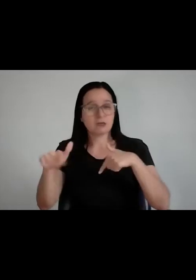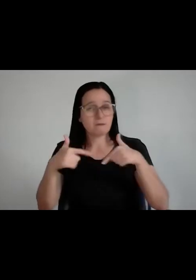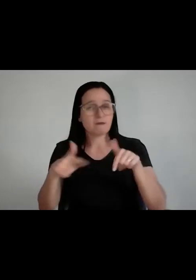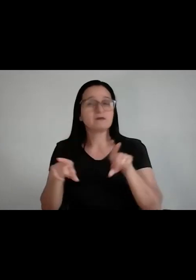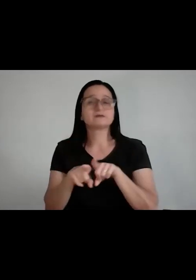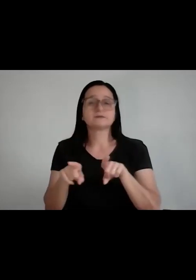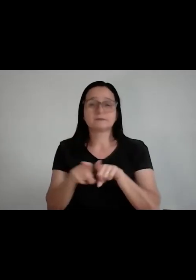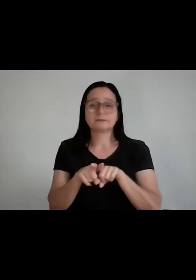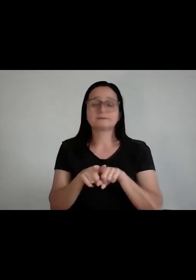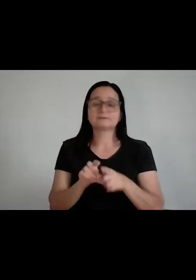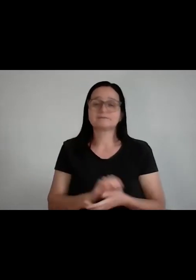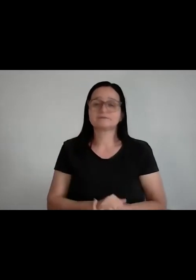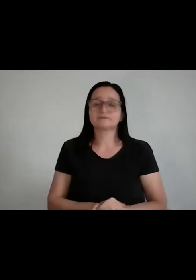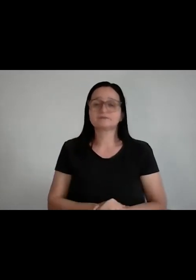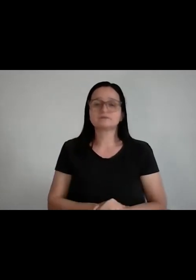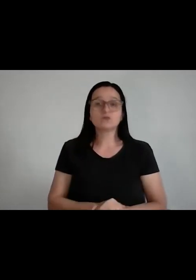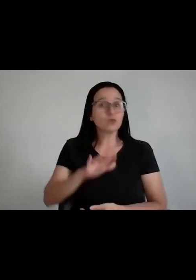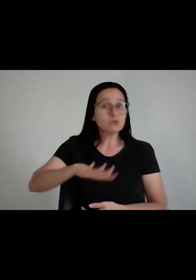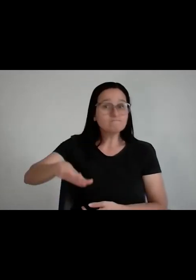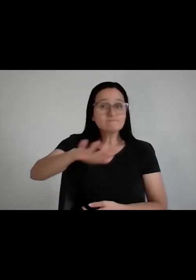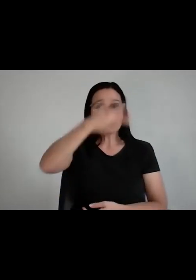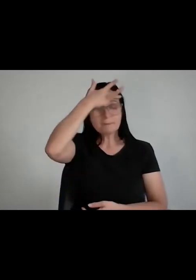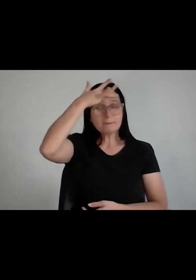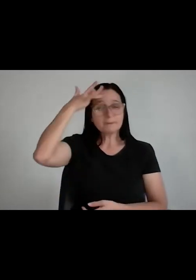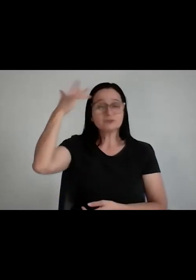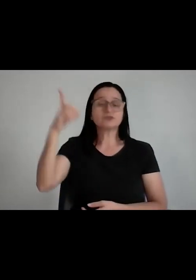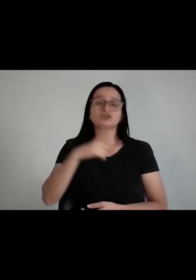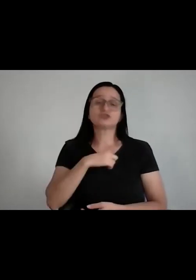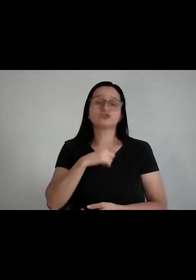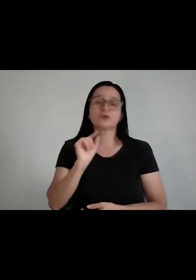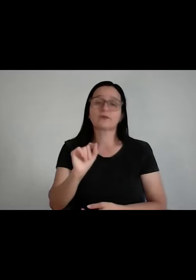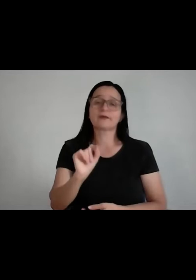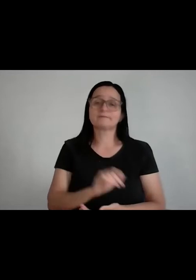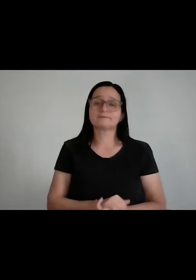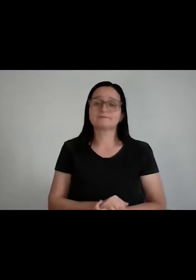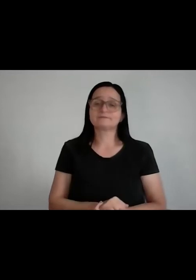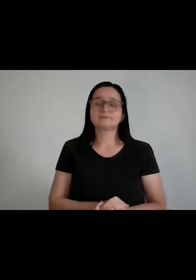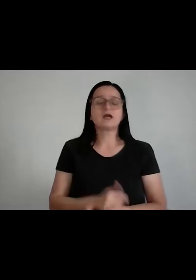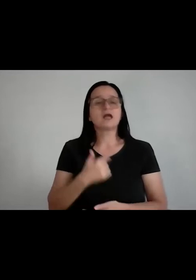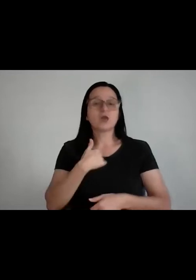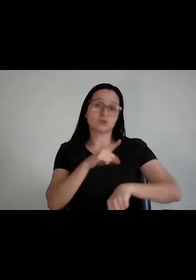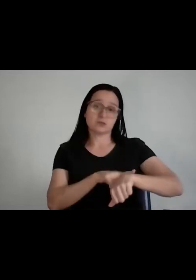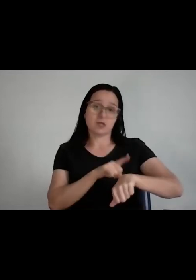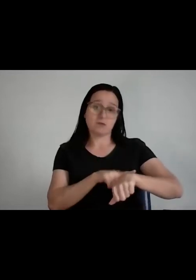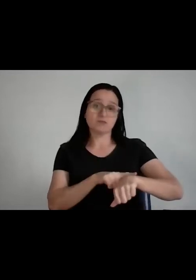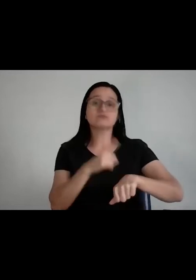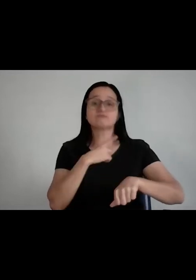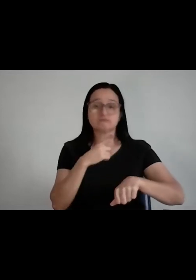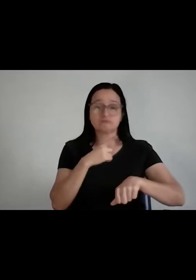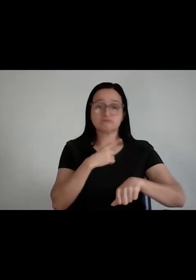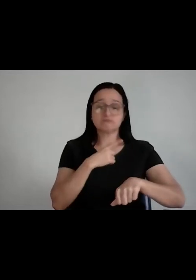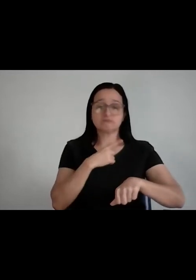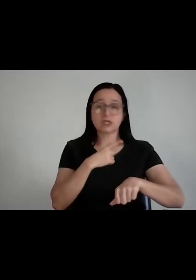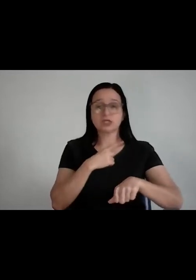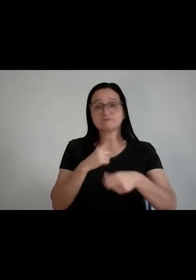que é o seguinte, todo ser humano tem alguns recursos, que é, eu tenho tempo, energia, dinheiro,